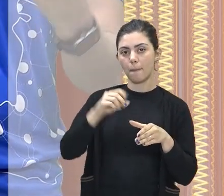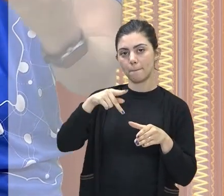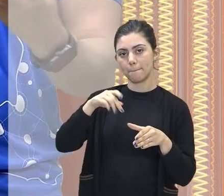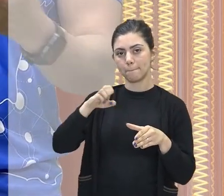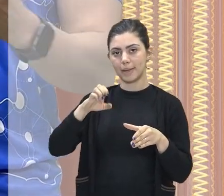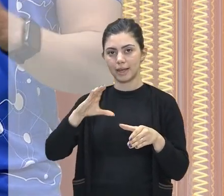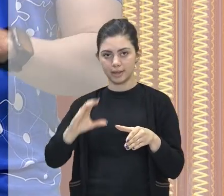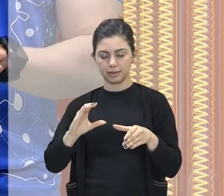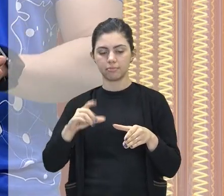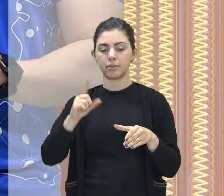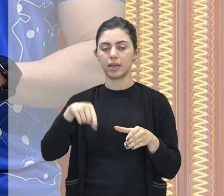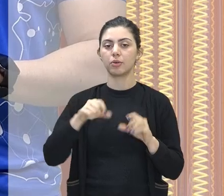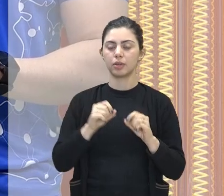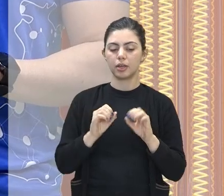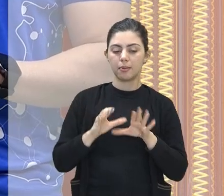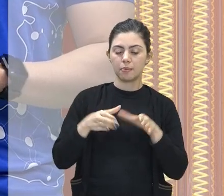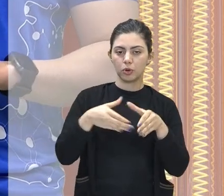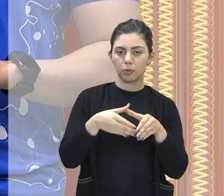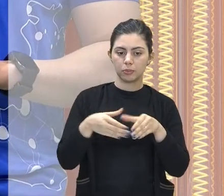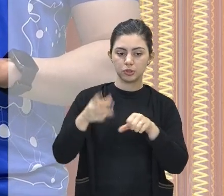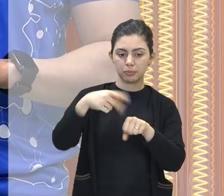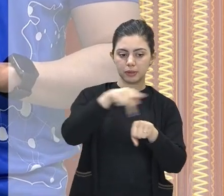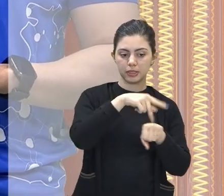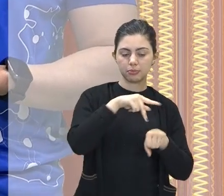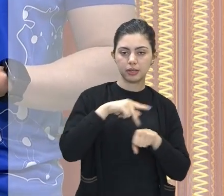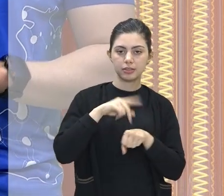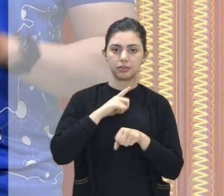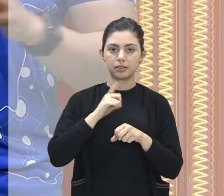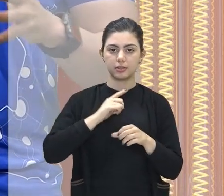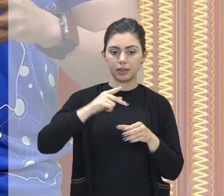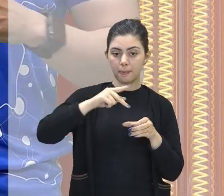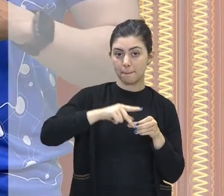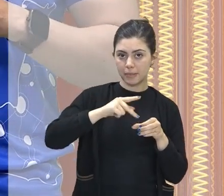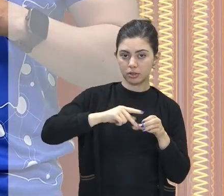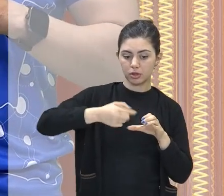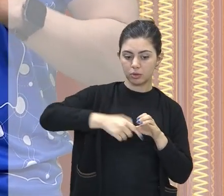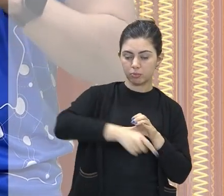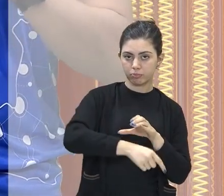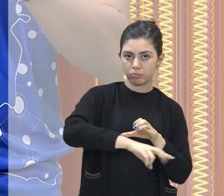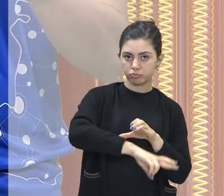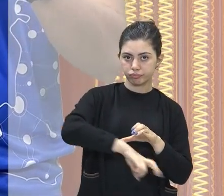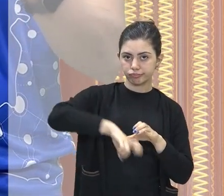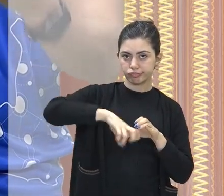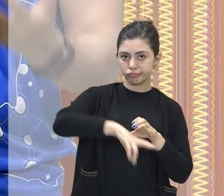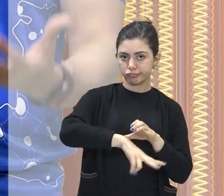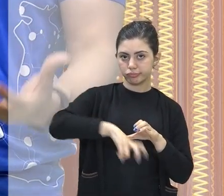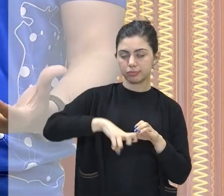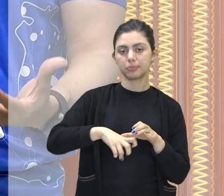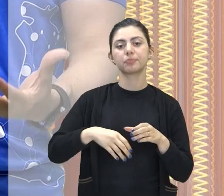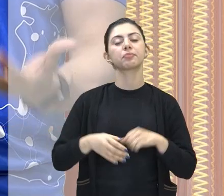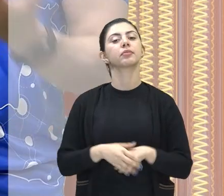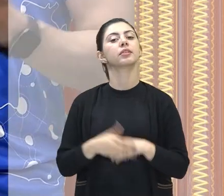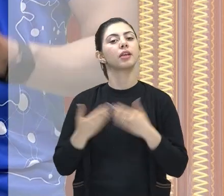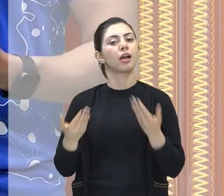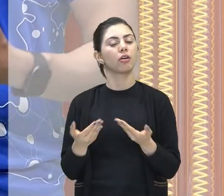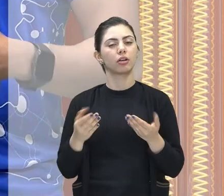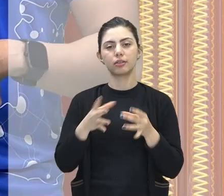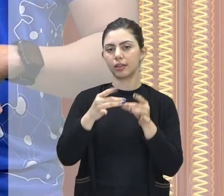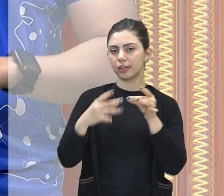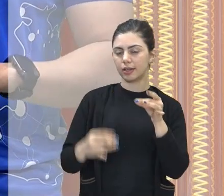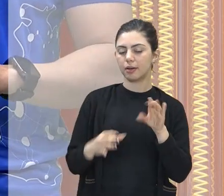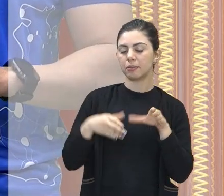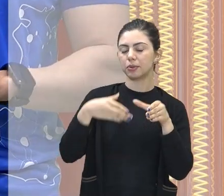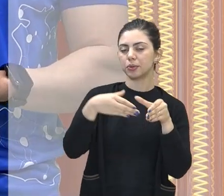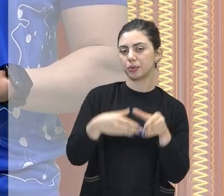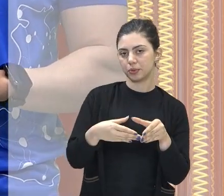reúne ali os países que mais produzem petróleo no mundo e a gente vai conhecer um pouco sobre essa importante organização, bem